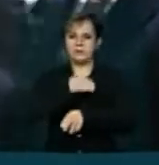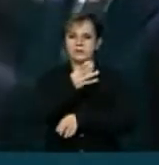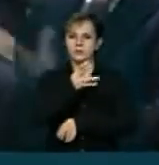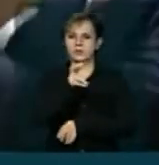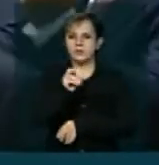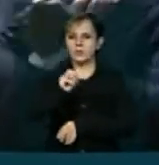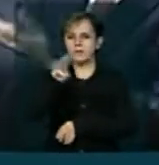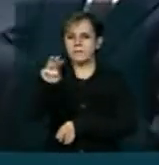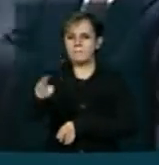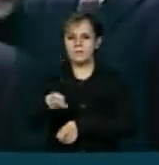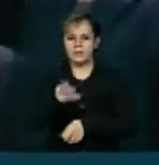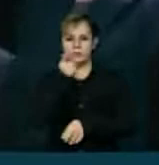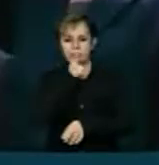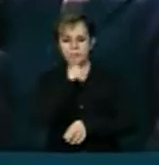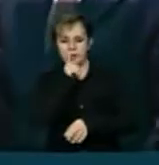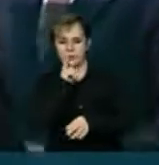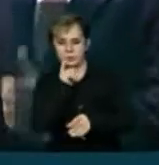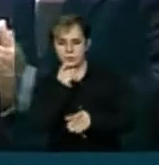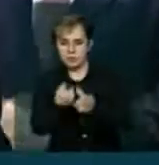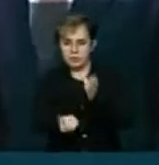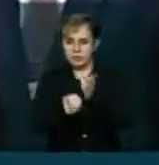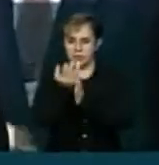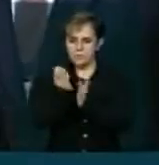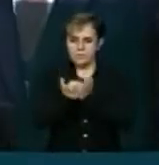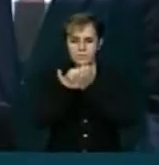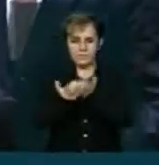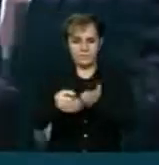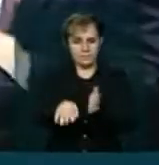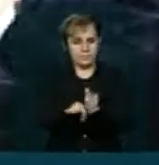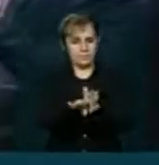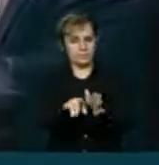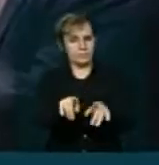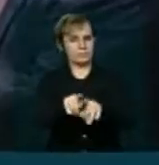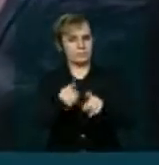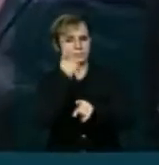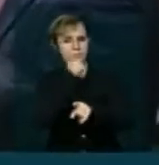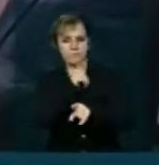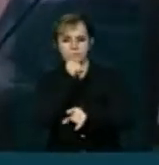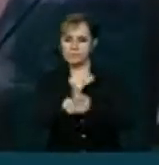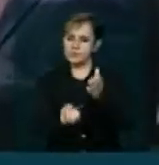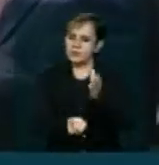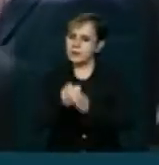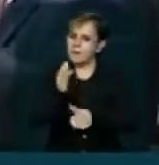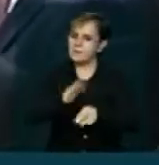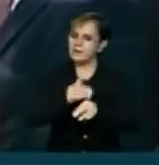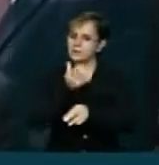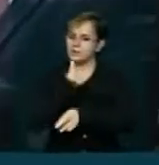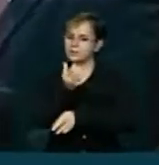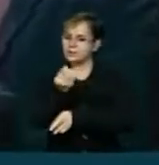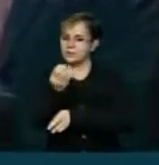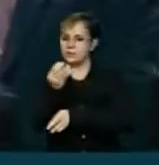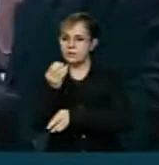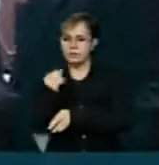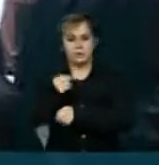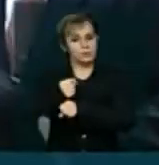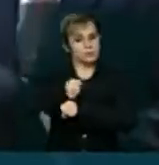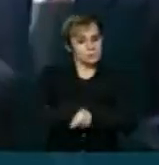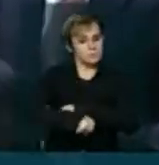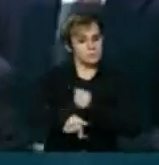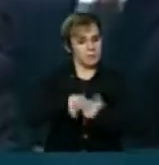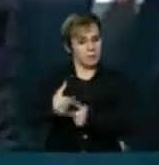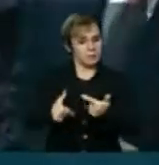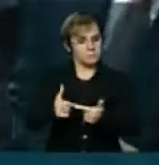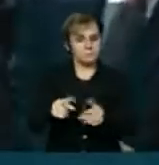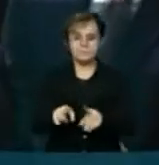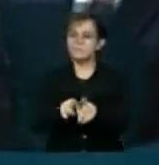milhões para a implantação desse porto, aonde irá gerar mais de 600 empregos, e isso com certeza absoluta